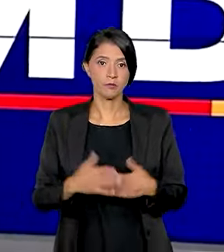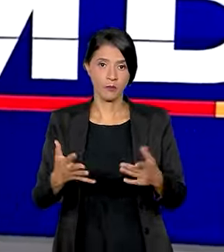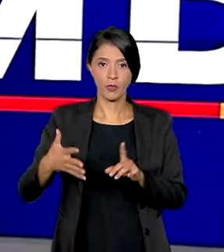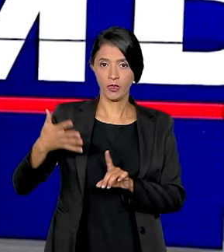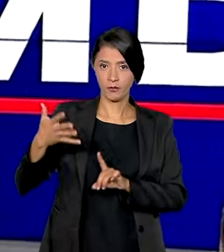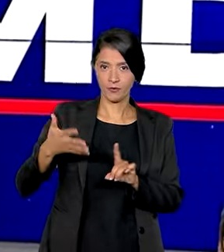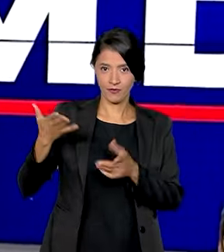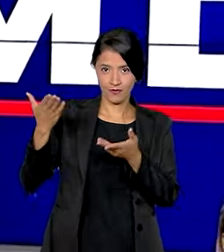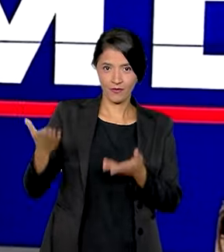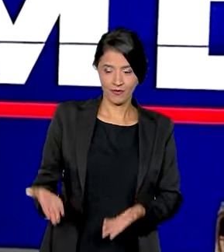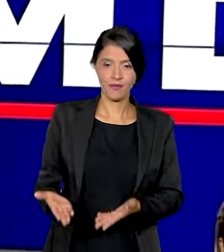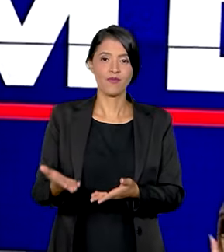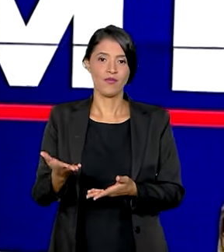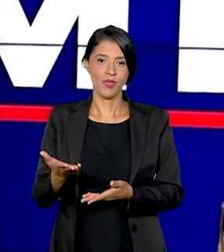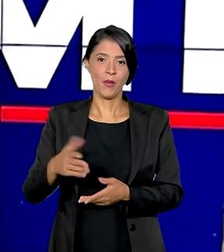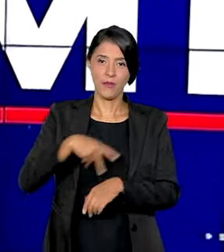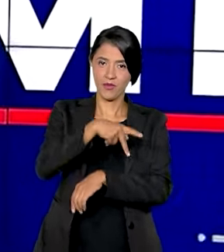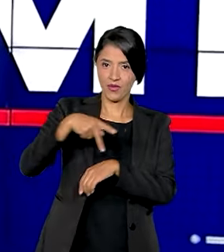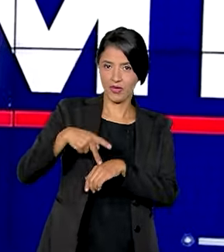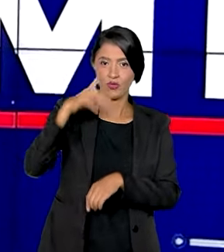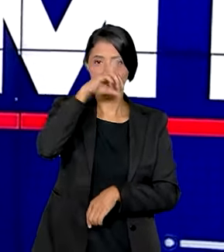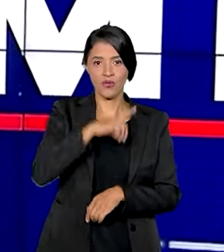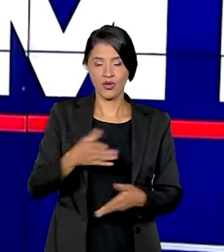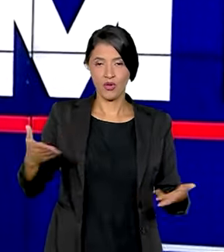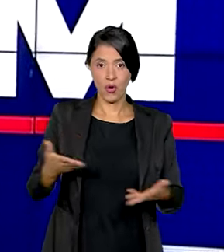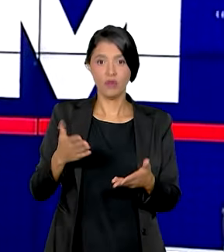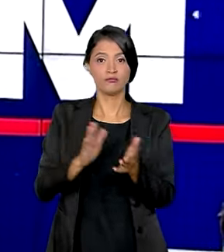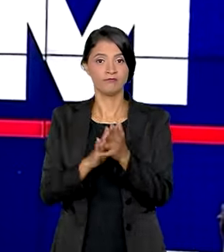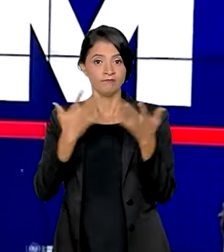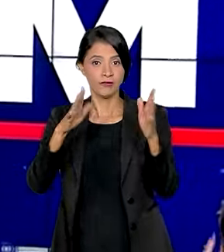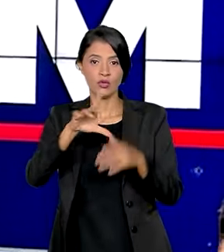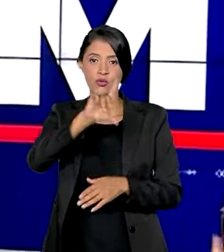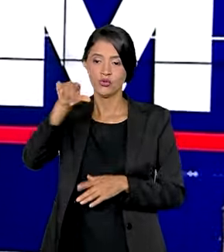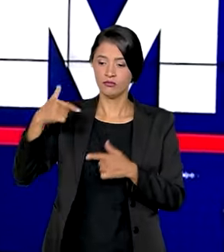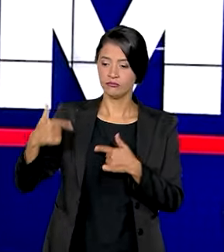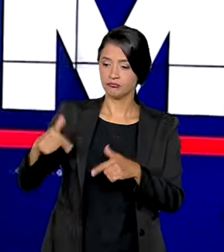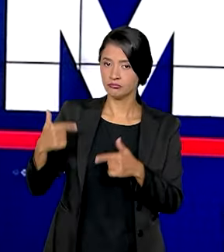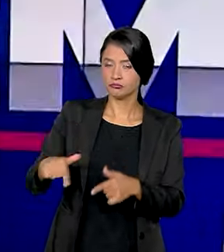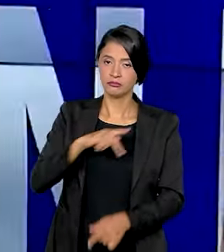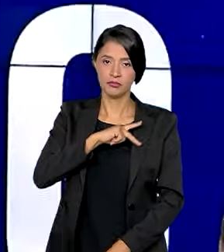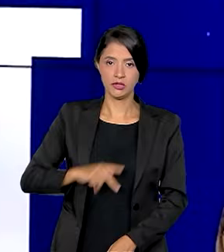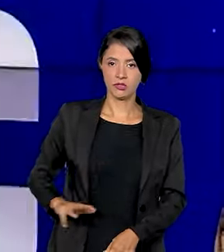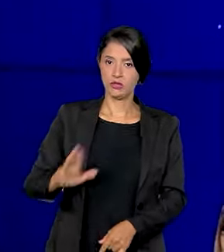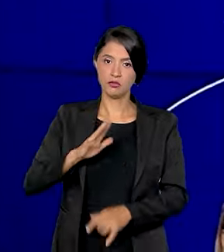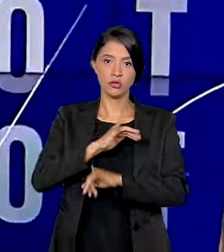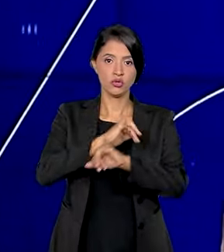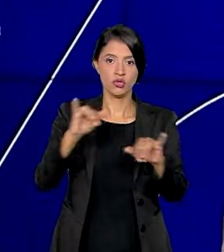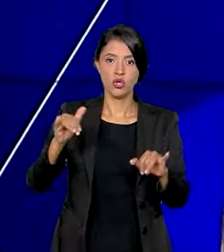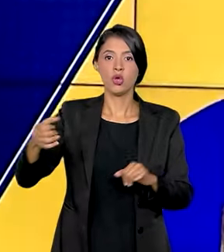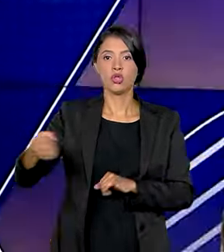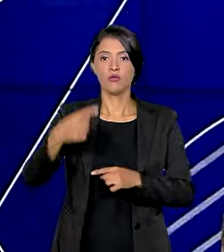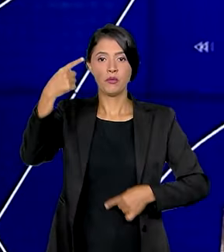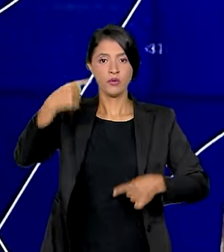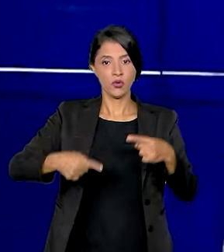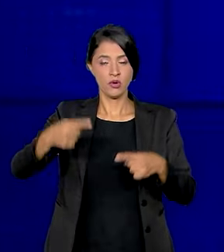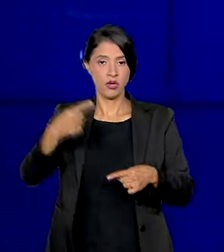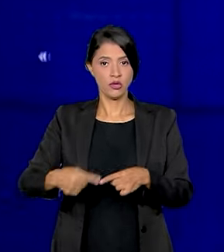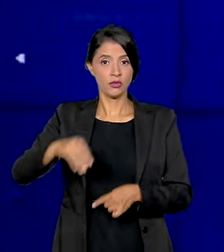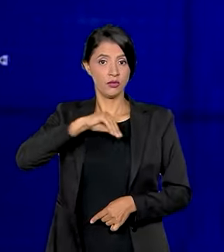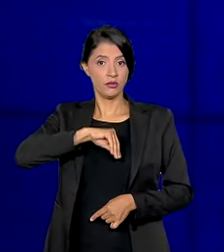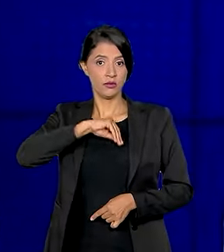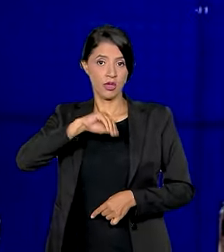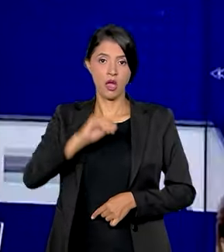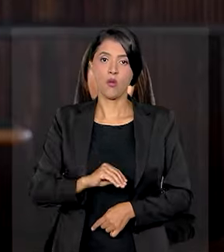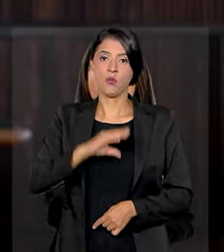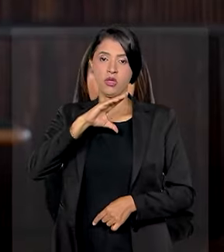Em pronunciamento à nação neste domingo, em homenagem ao Dia do Trabalhador, o presidente Lula anunciou a nova política de aumento